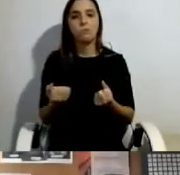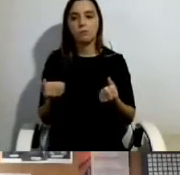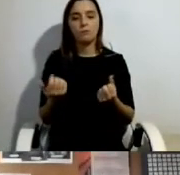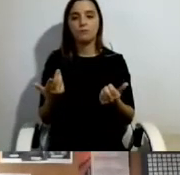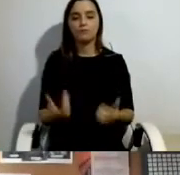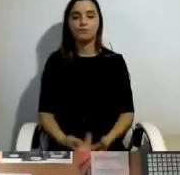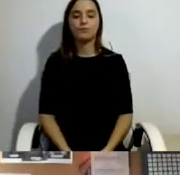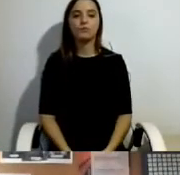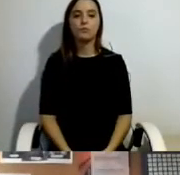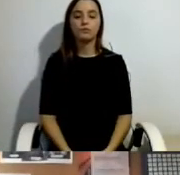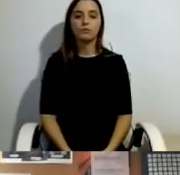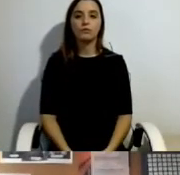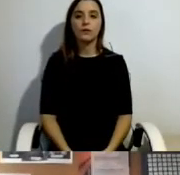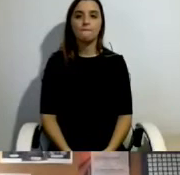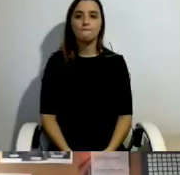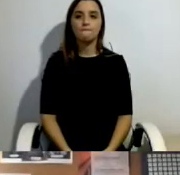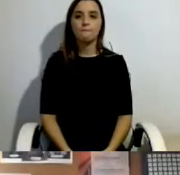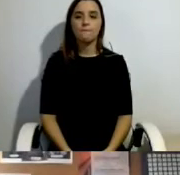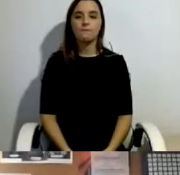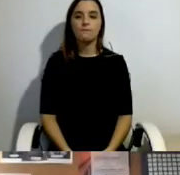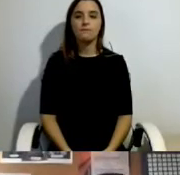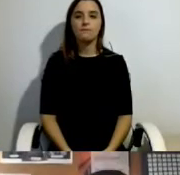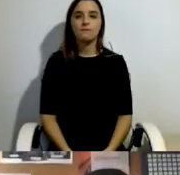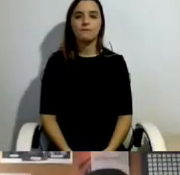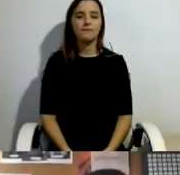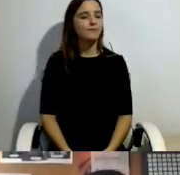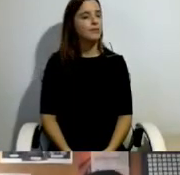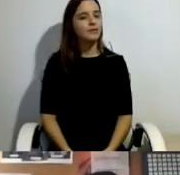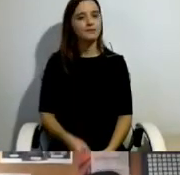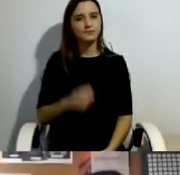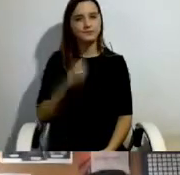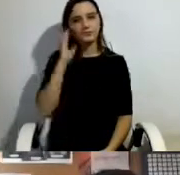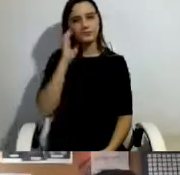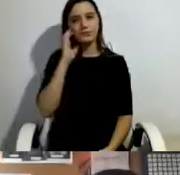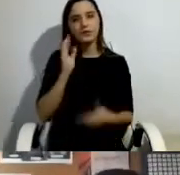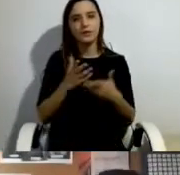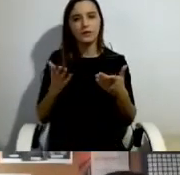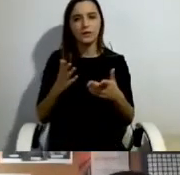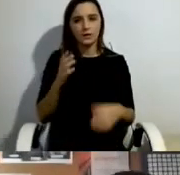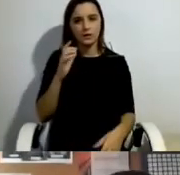E, portanto, esta questão do isolamento é importante, por isso,